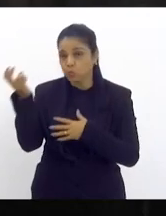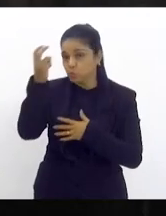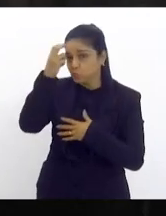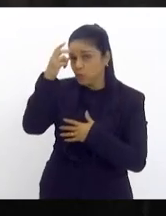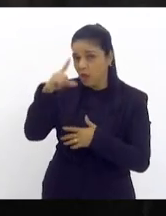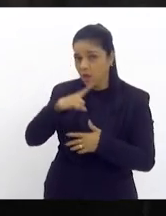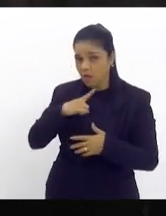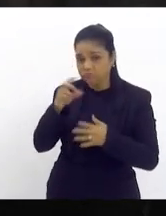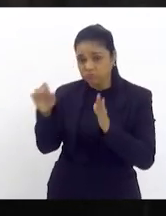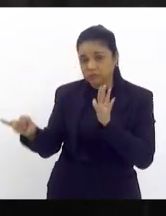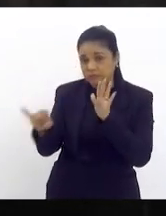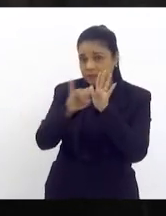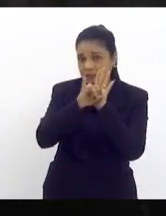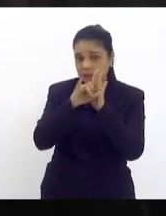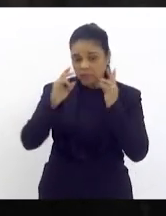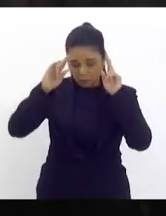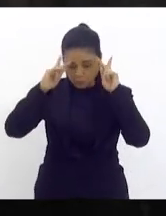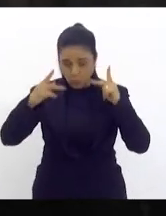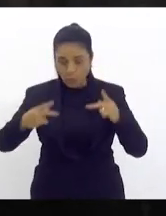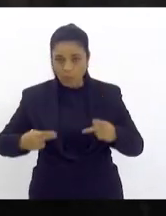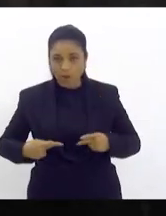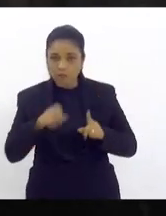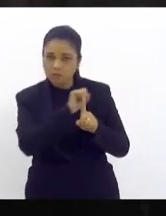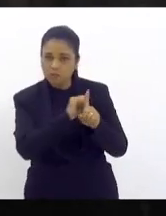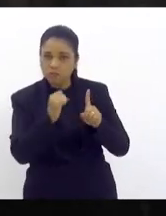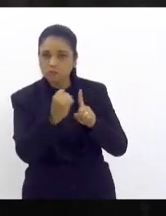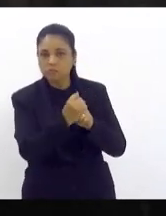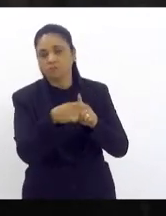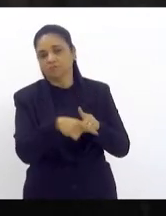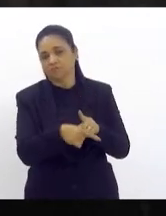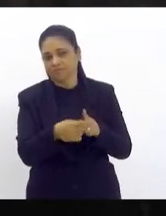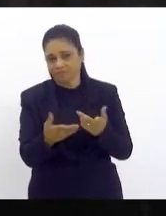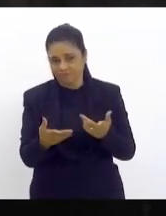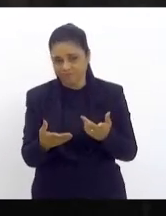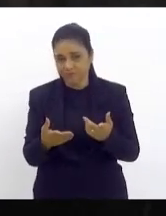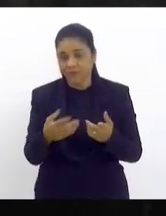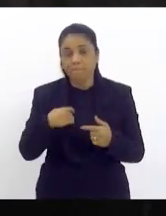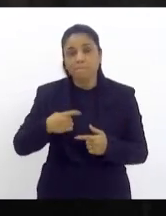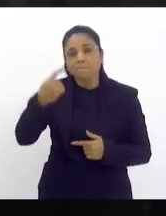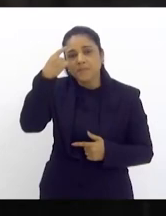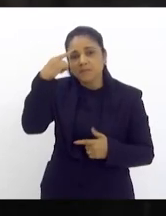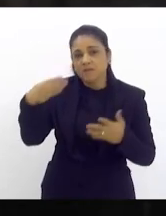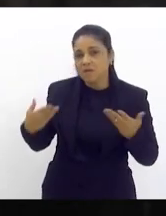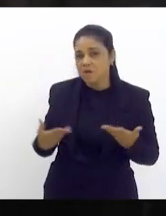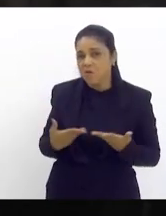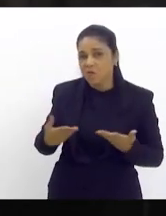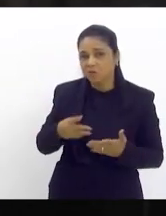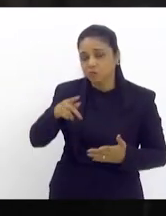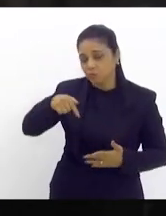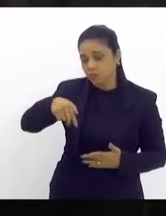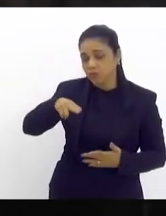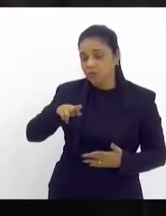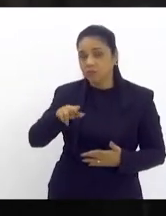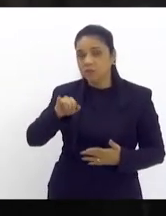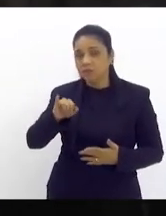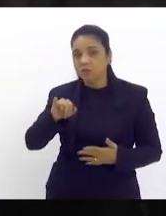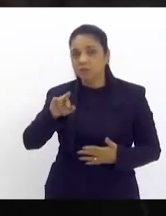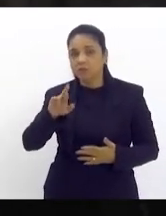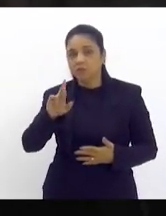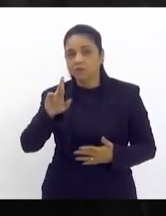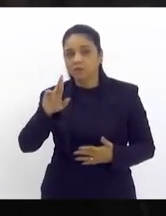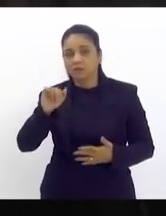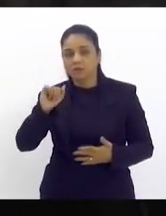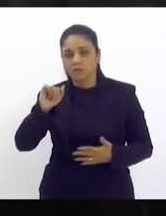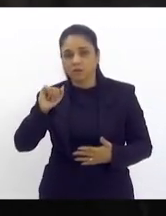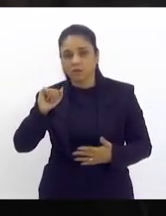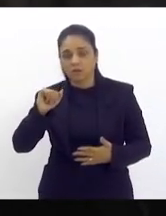identidade humana e de uma outra sociabilidade hoje pensar os quilombolas é também pensar um pouco isso é